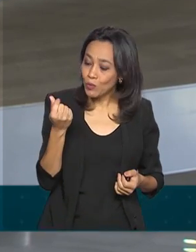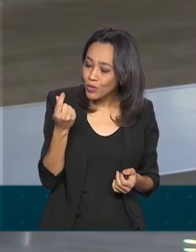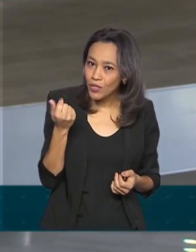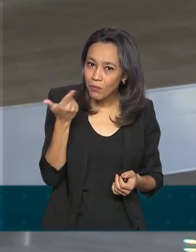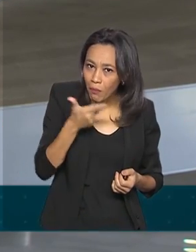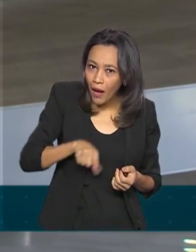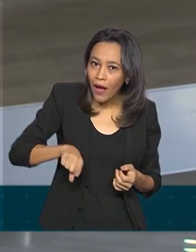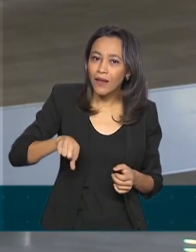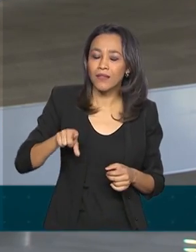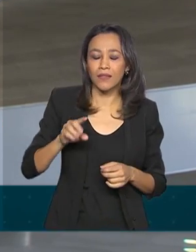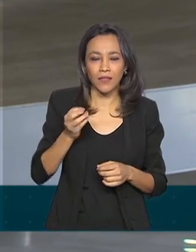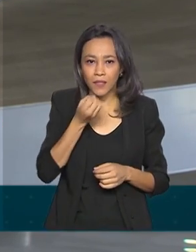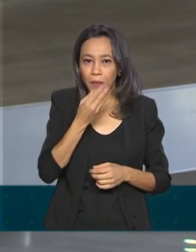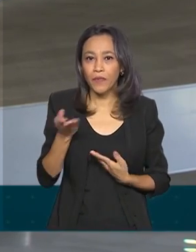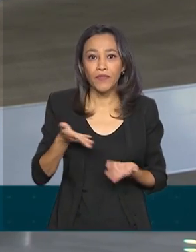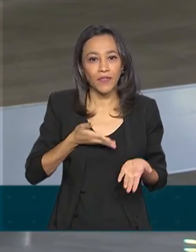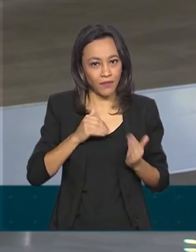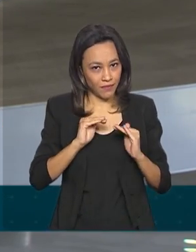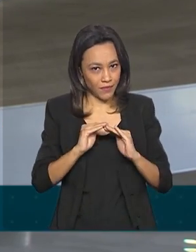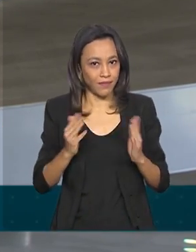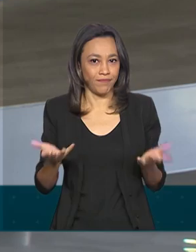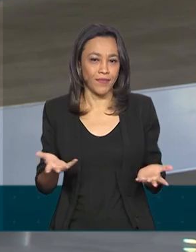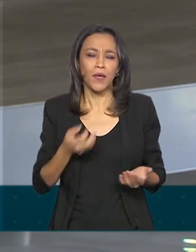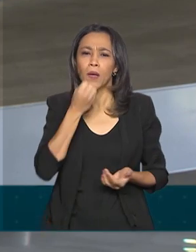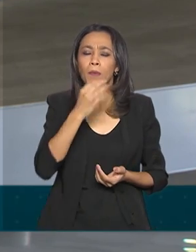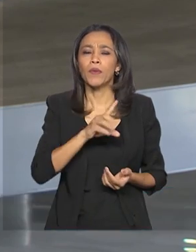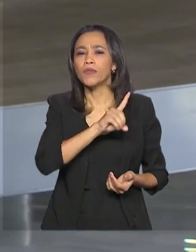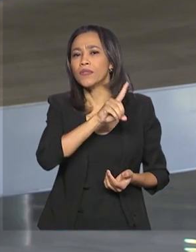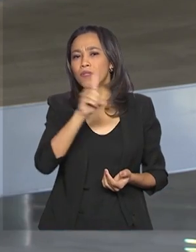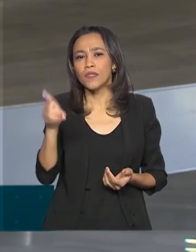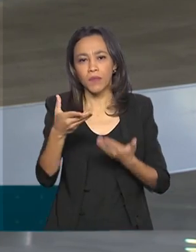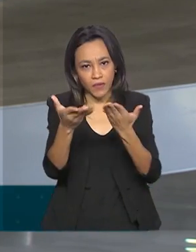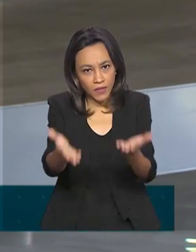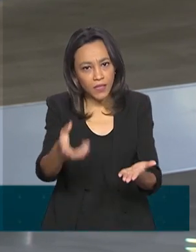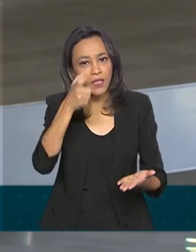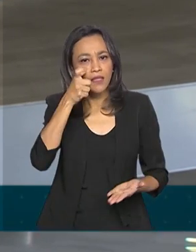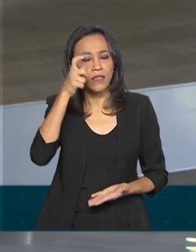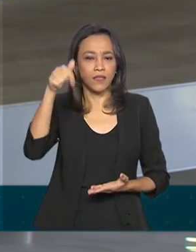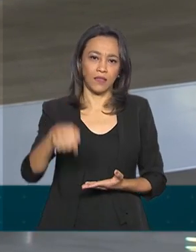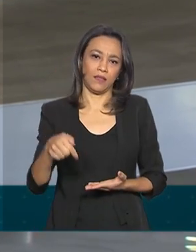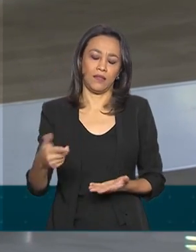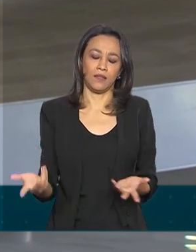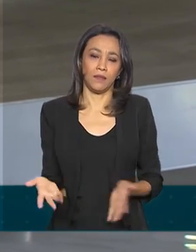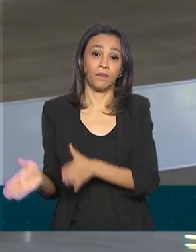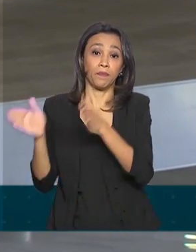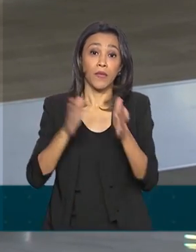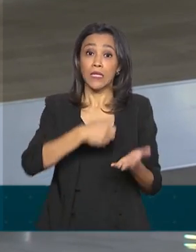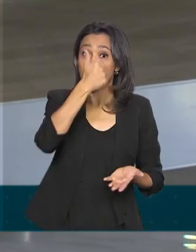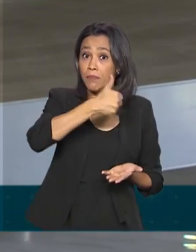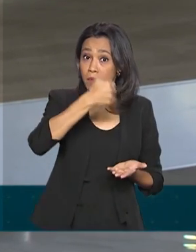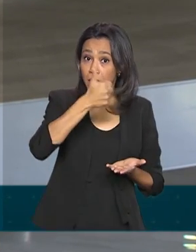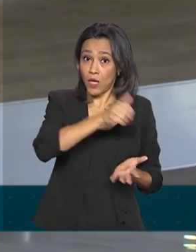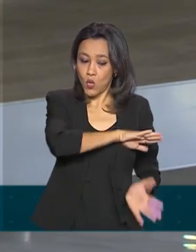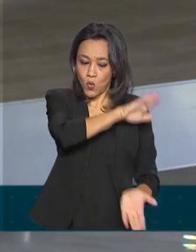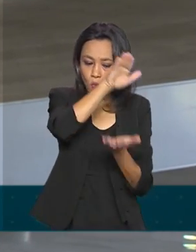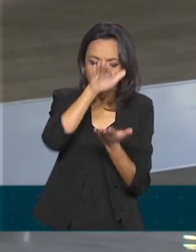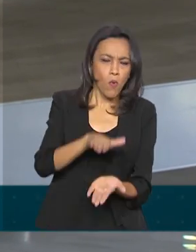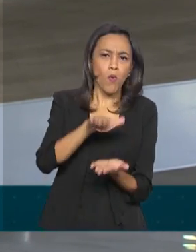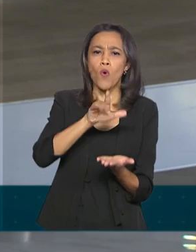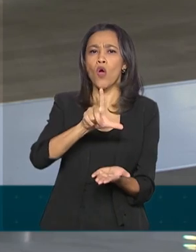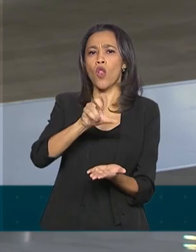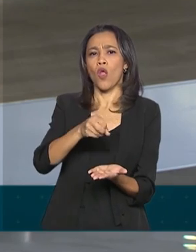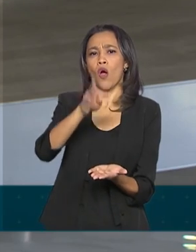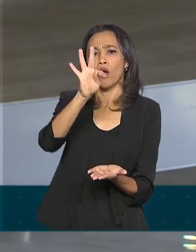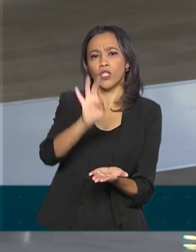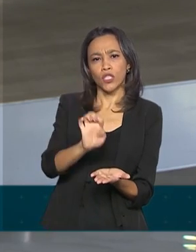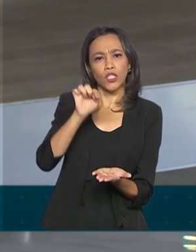sempre bem-vindo. Bom dia para você. Bom dia para você que acompanha a TV Brasil. Nesse primeiro lote, devem receber